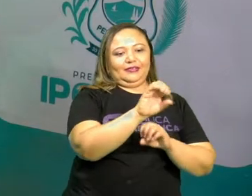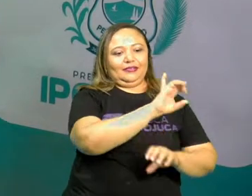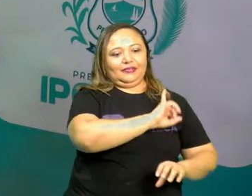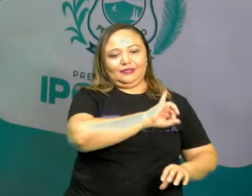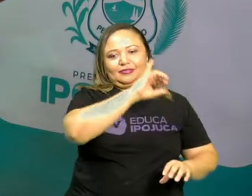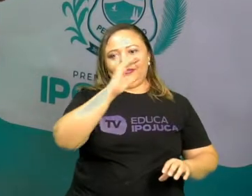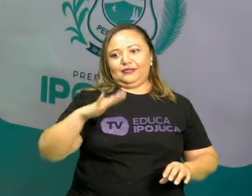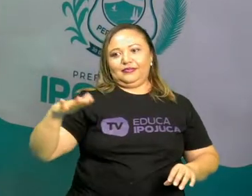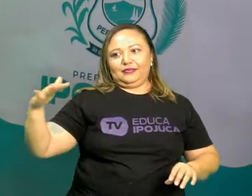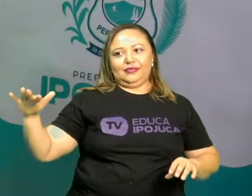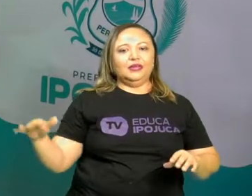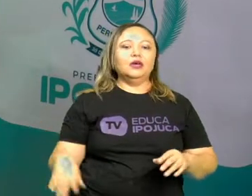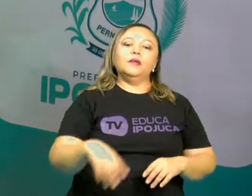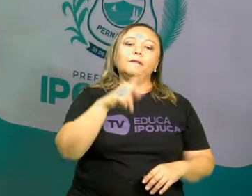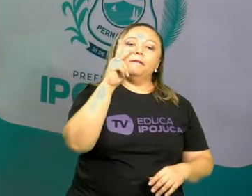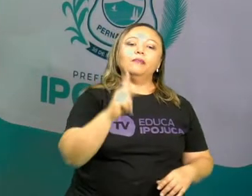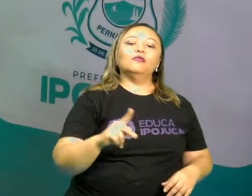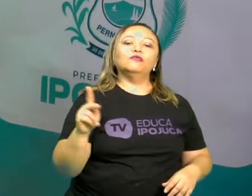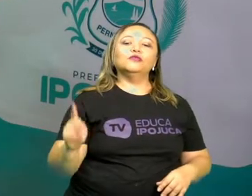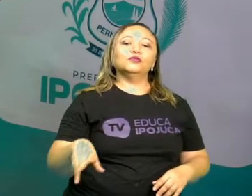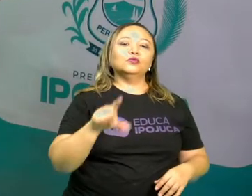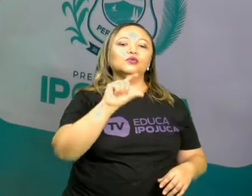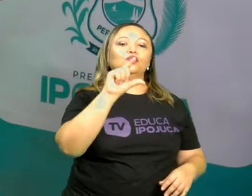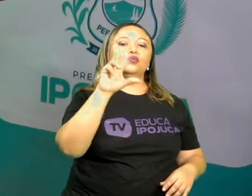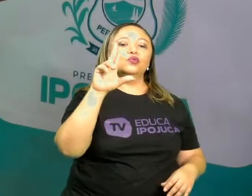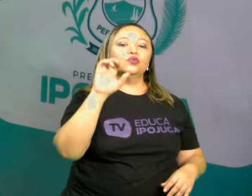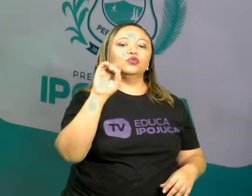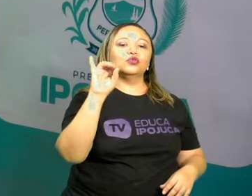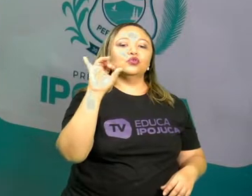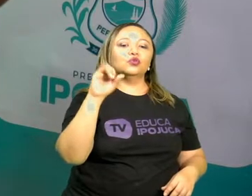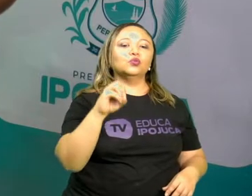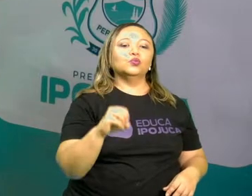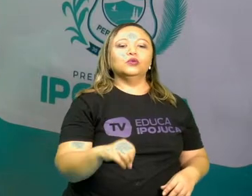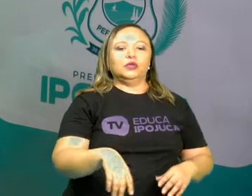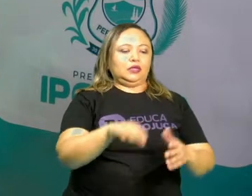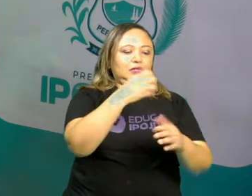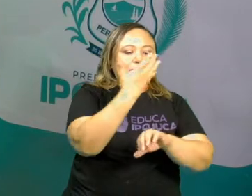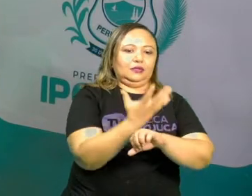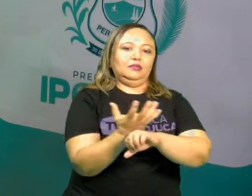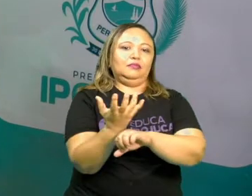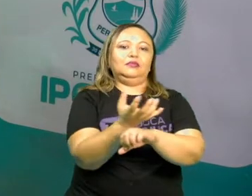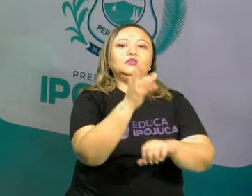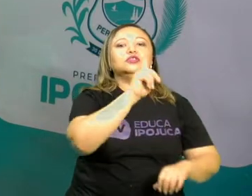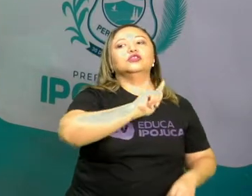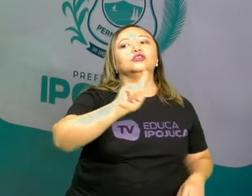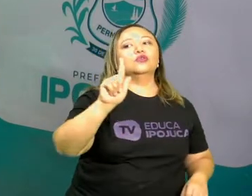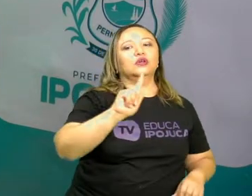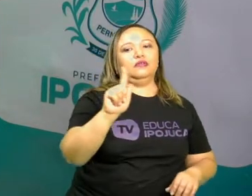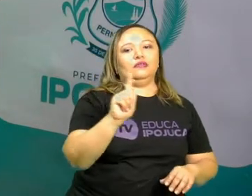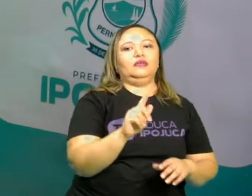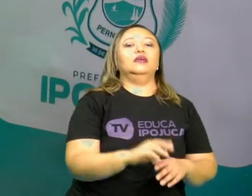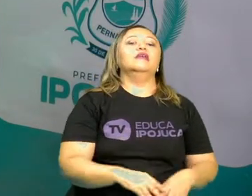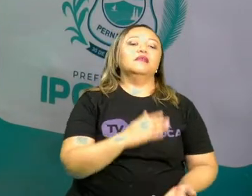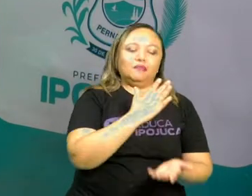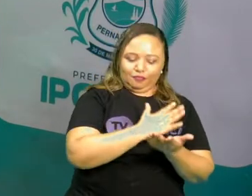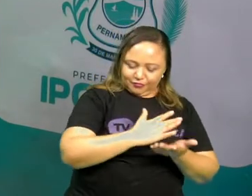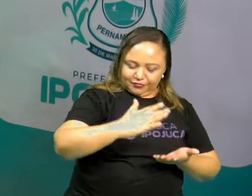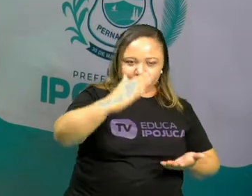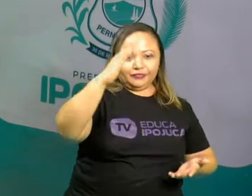professor Lúcio Neto, vou trabalhar com vocês a disciplina de Geografia e vamos lá, vamos seguir.